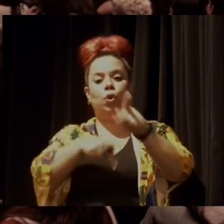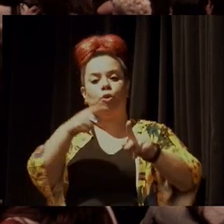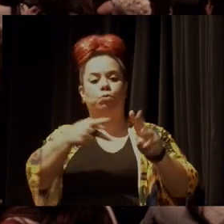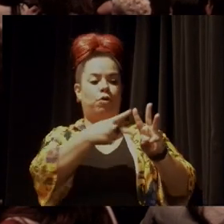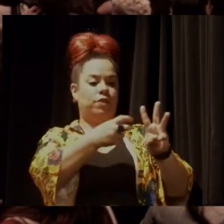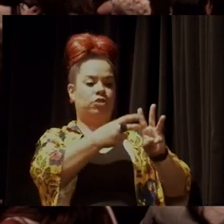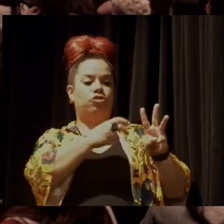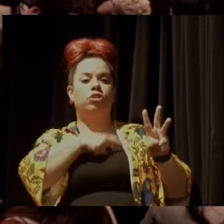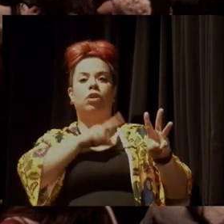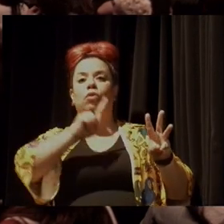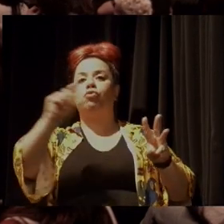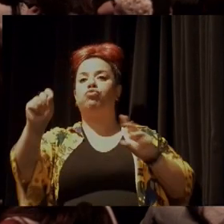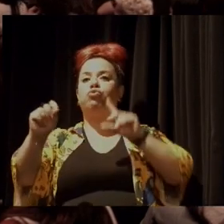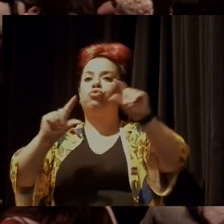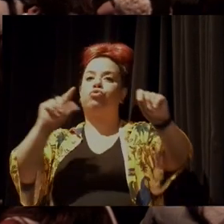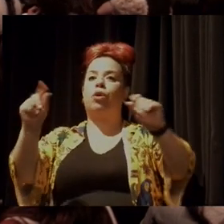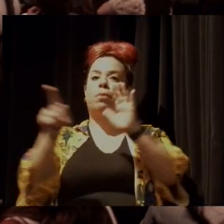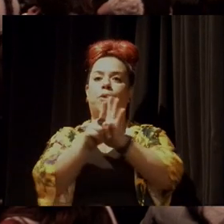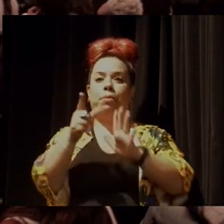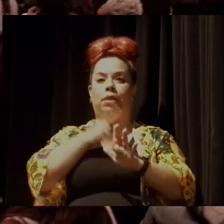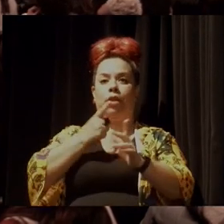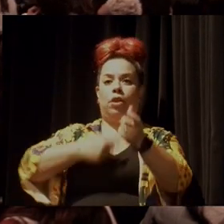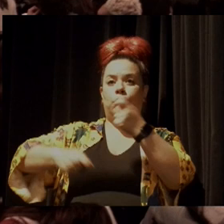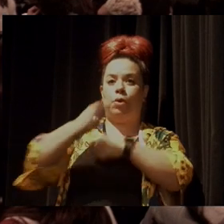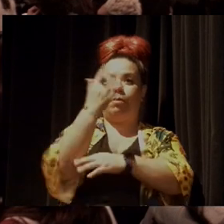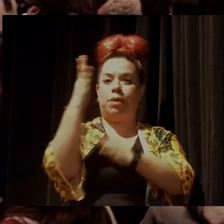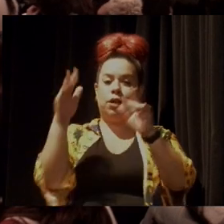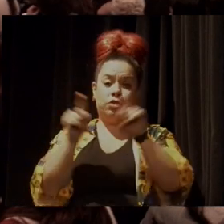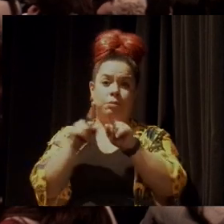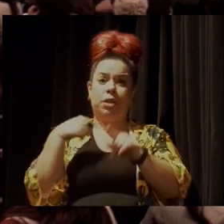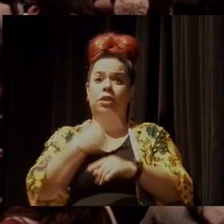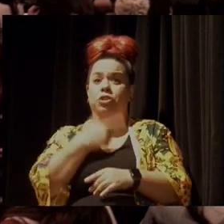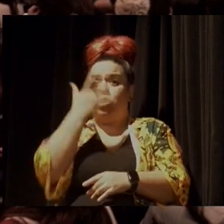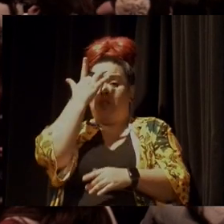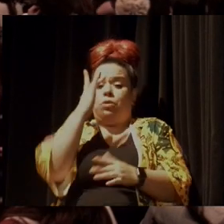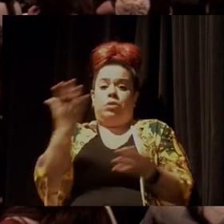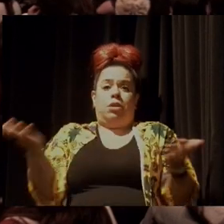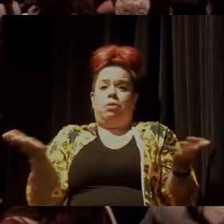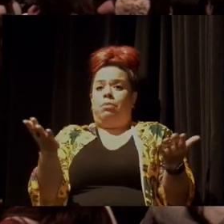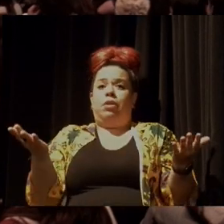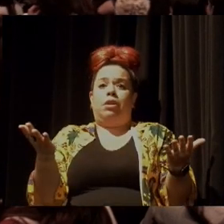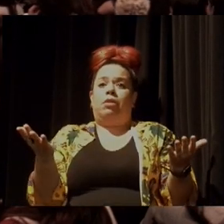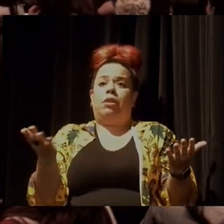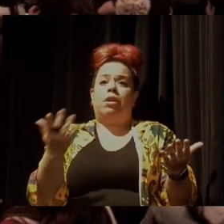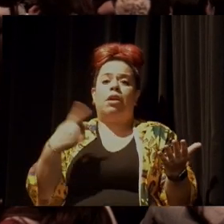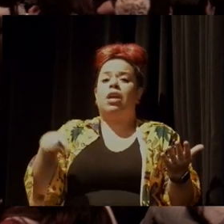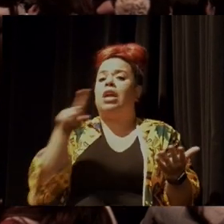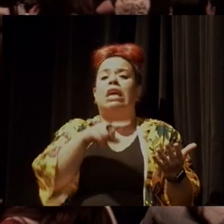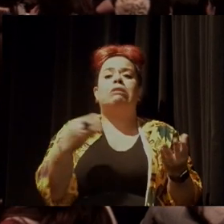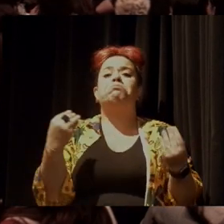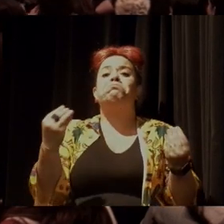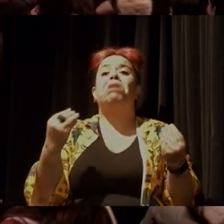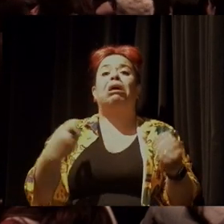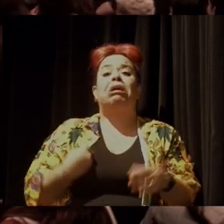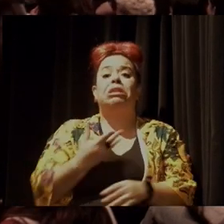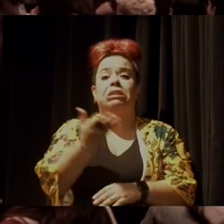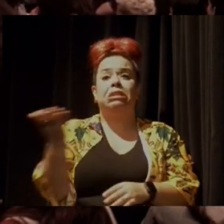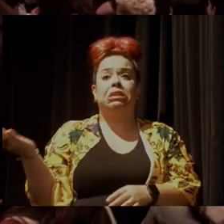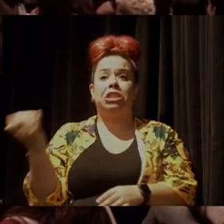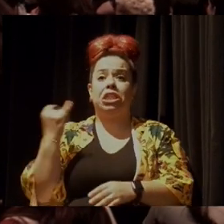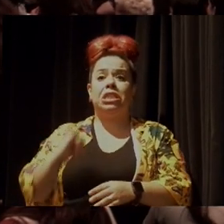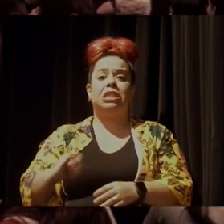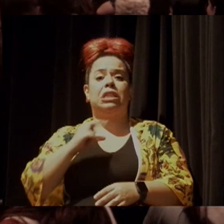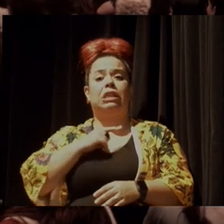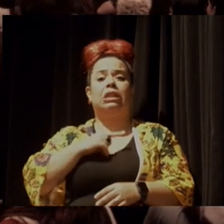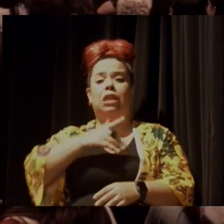esvaziamento do Ministério do Meio Ambiente, que a gente fica sem saber, então, para que eles existem se estão sendo tão